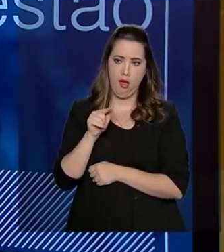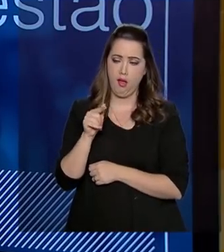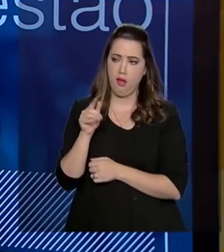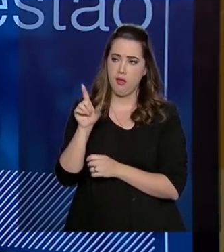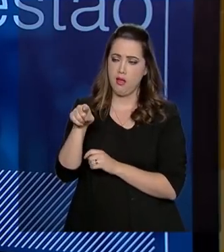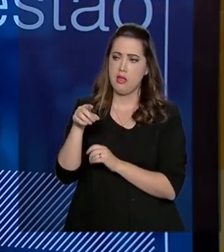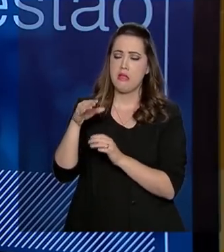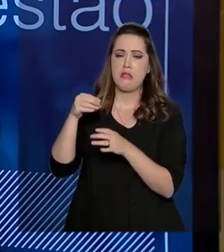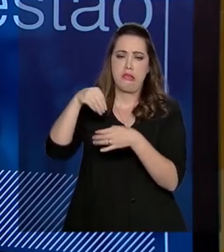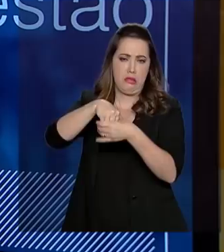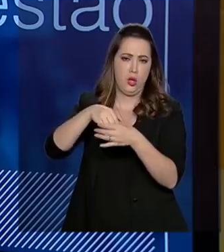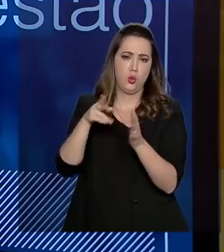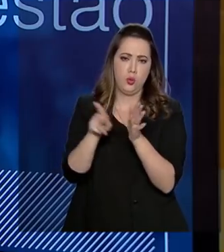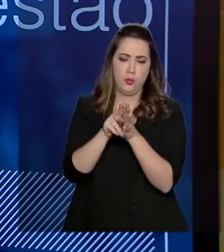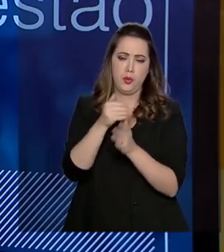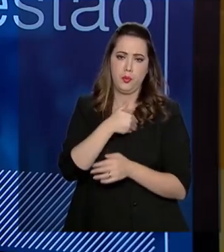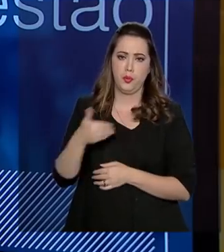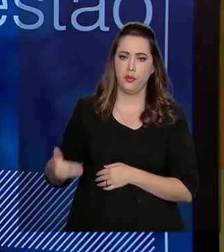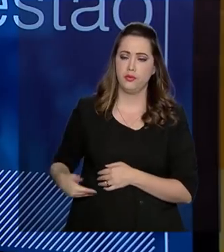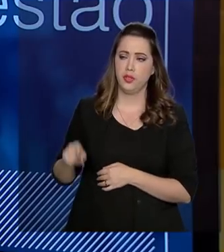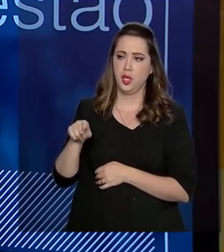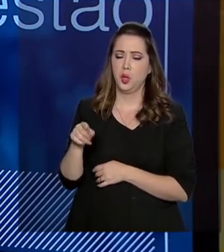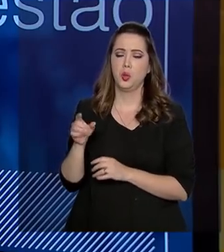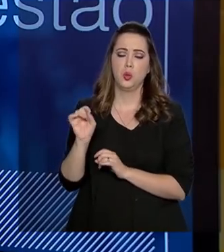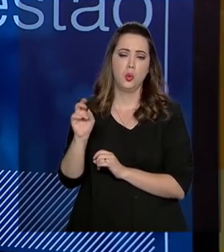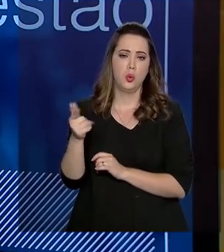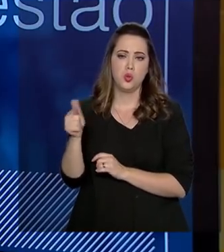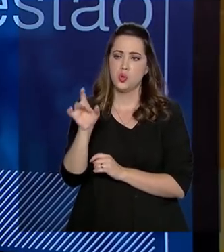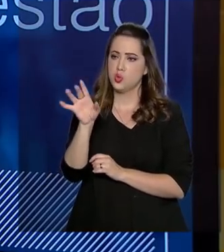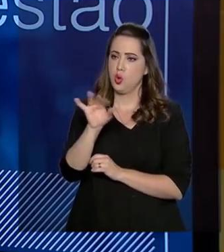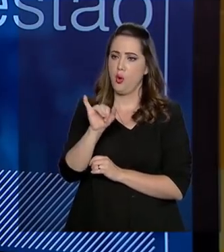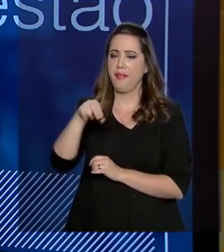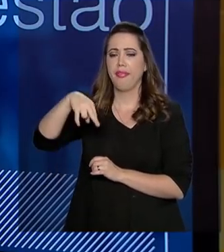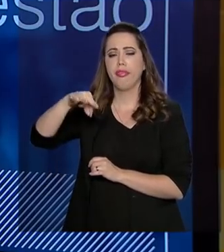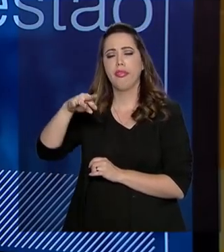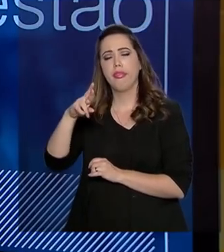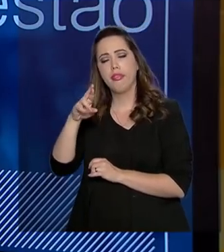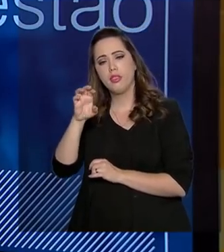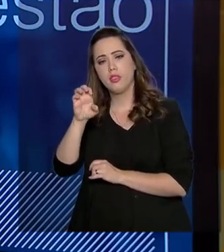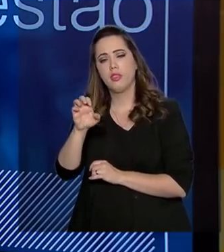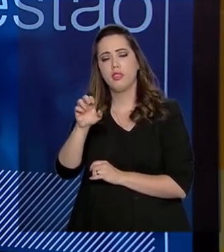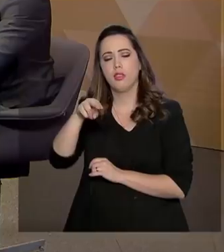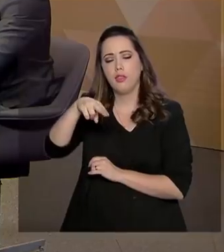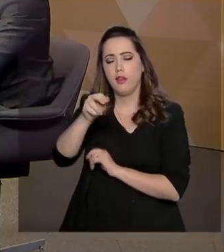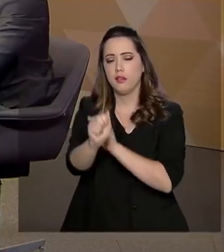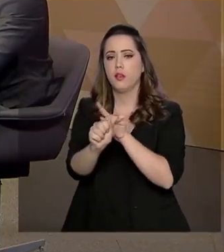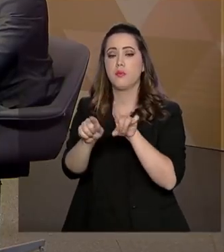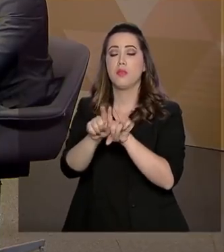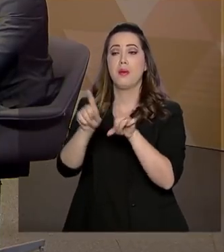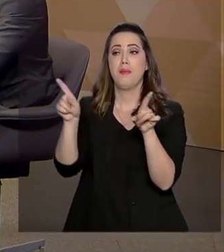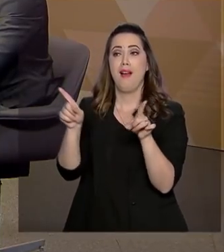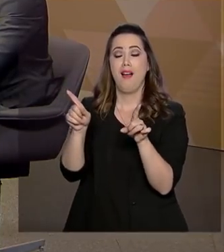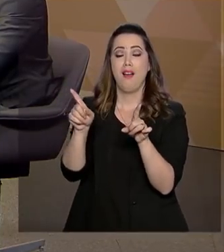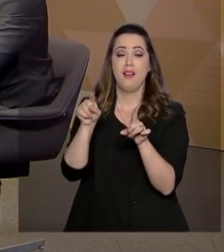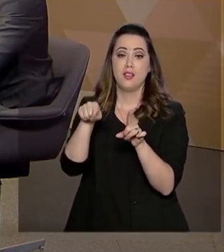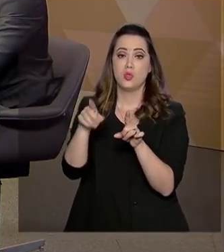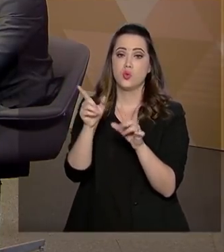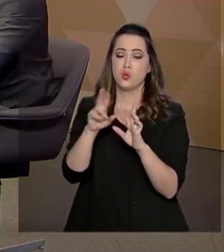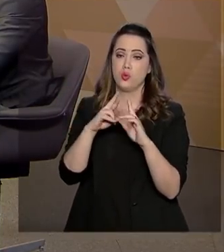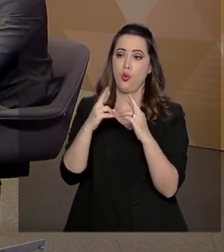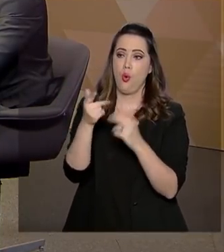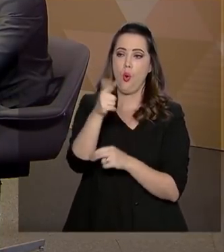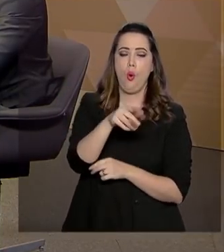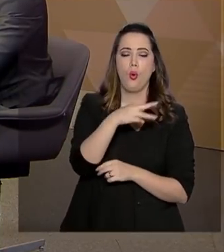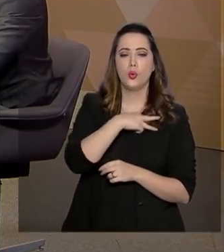normalmente a gente especifica o assunto. Mas quando eu faço uma reunião com um agente privado que representa outros